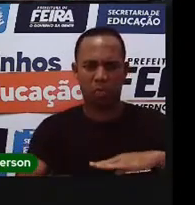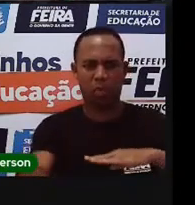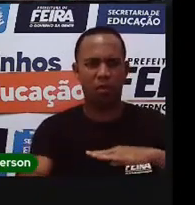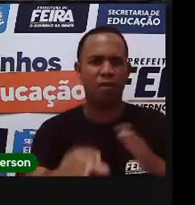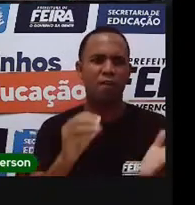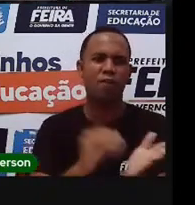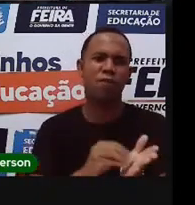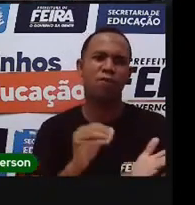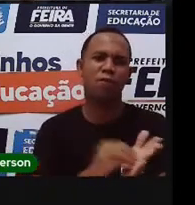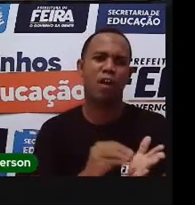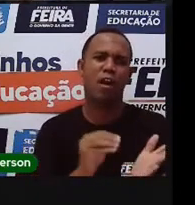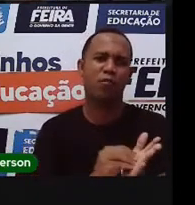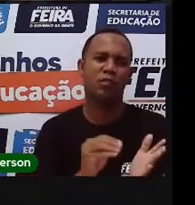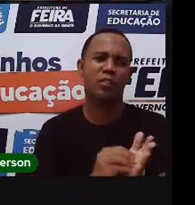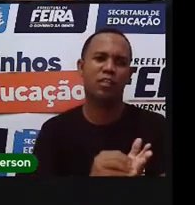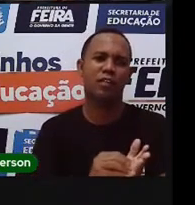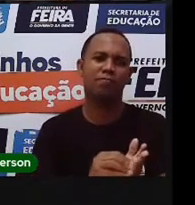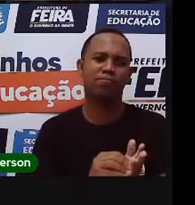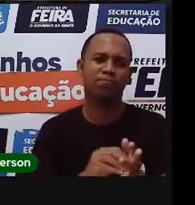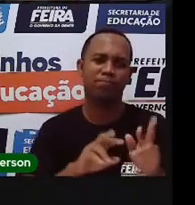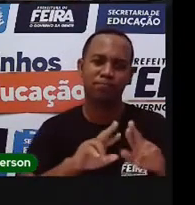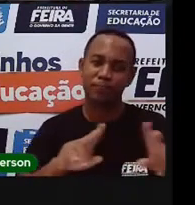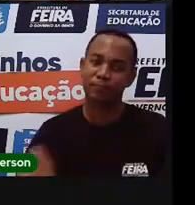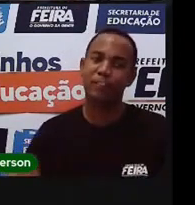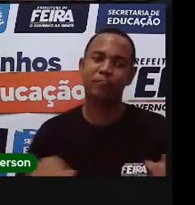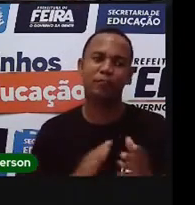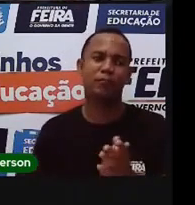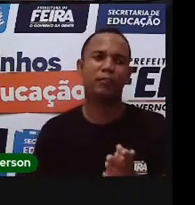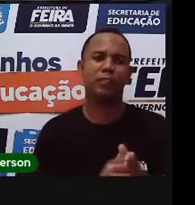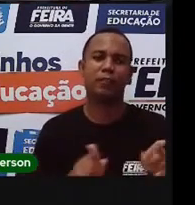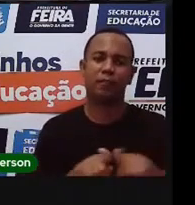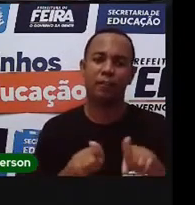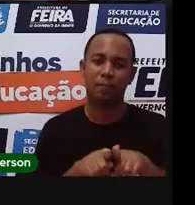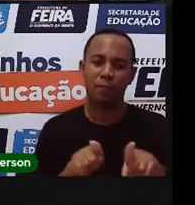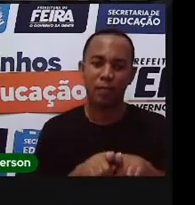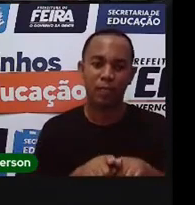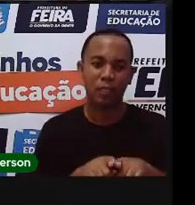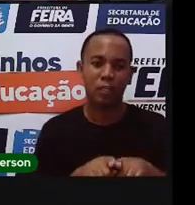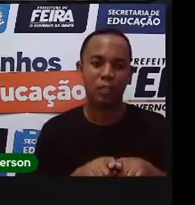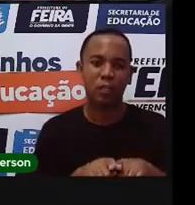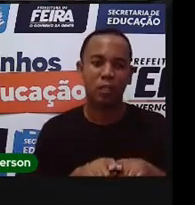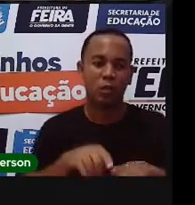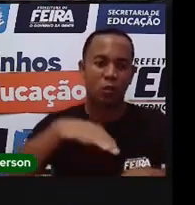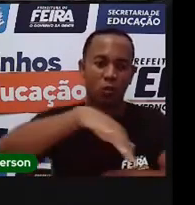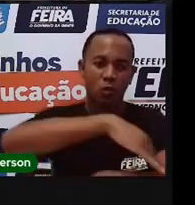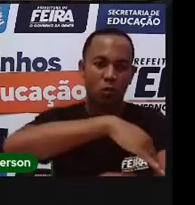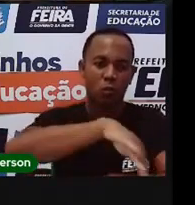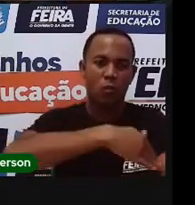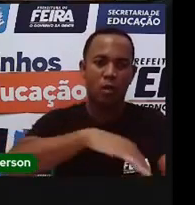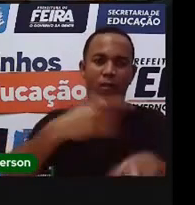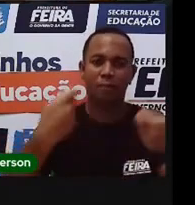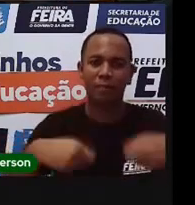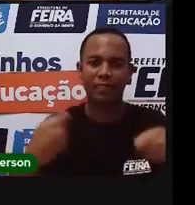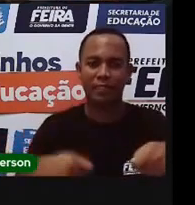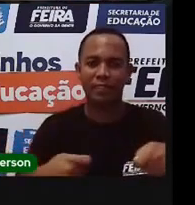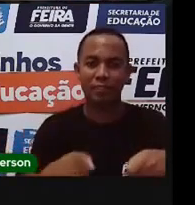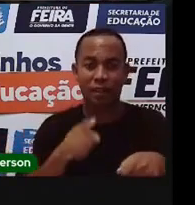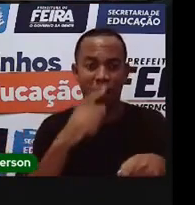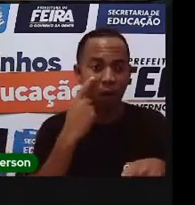básico. Um outro serviço público, a pavimentação das ruas. Todas as ruas devem ser